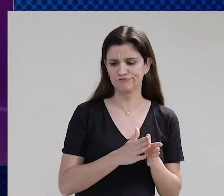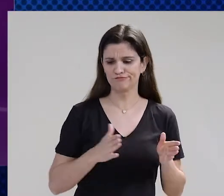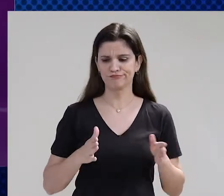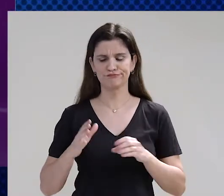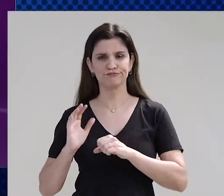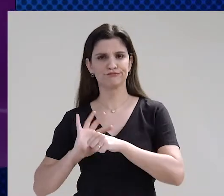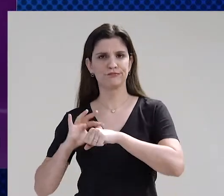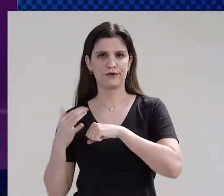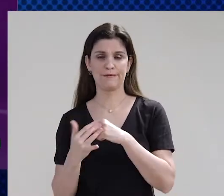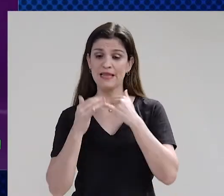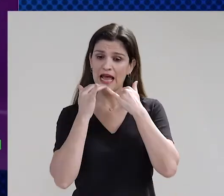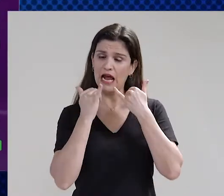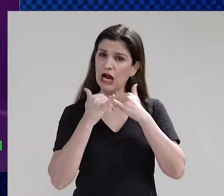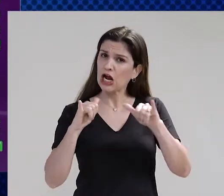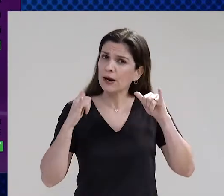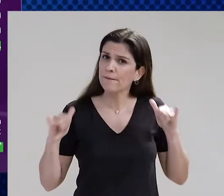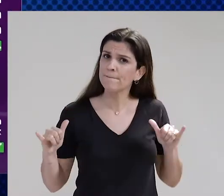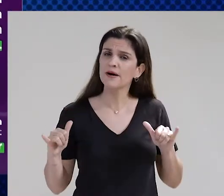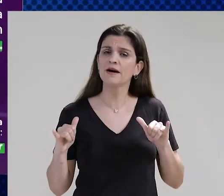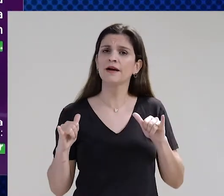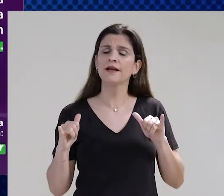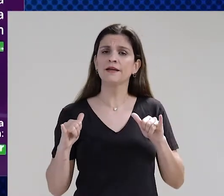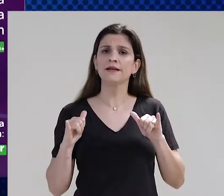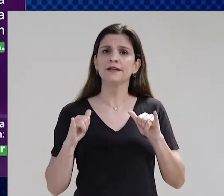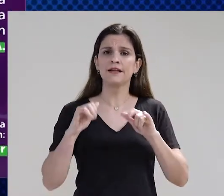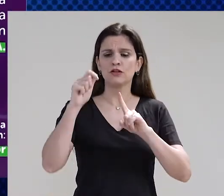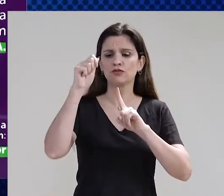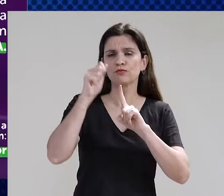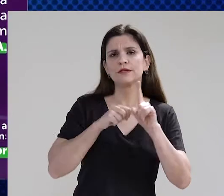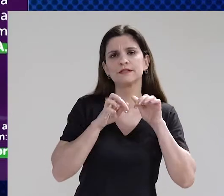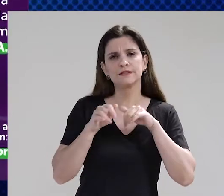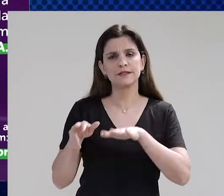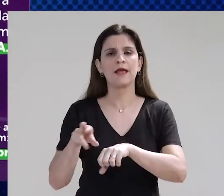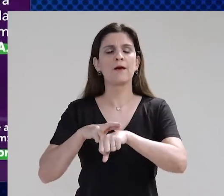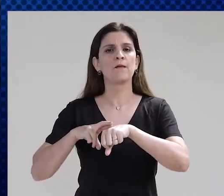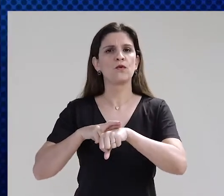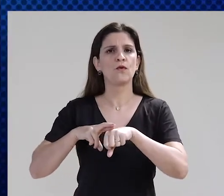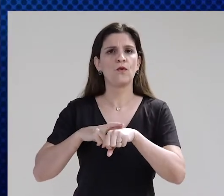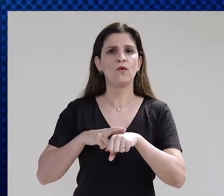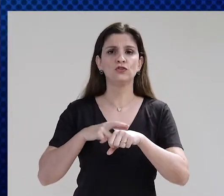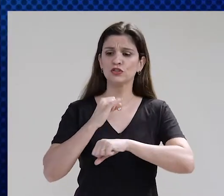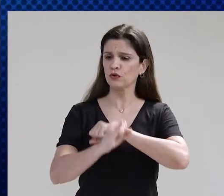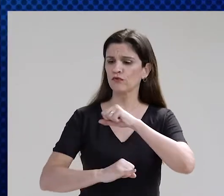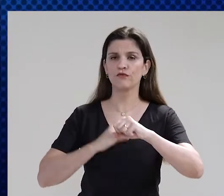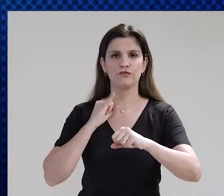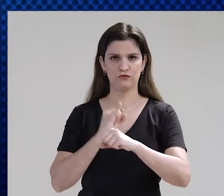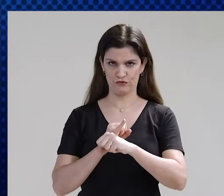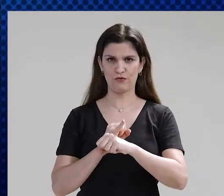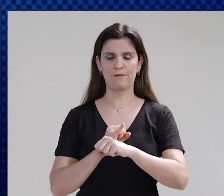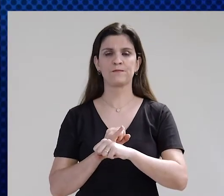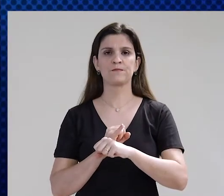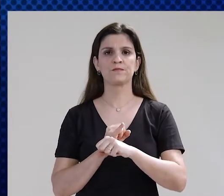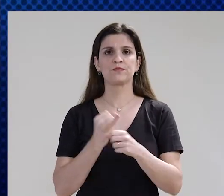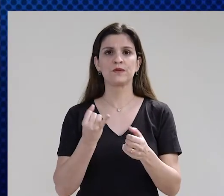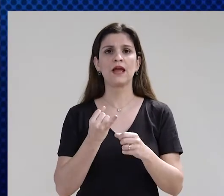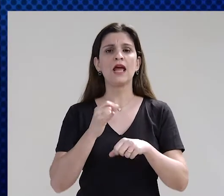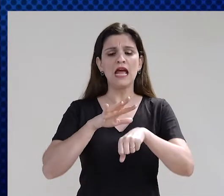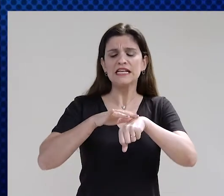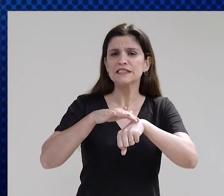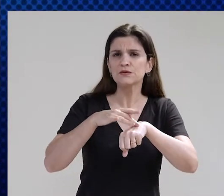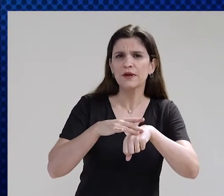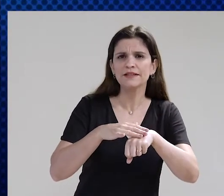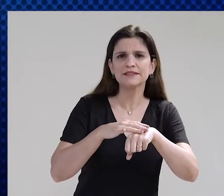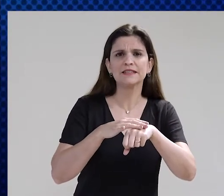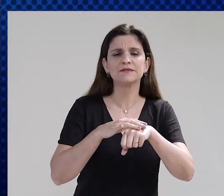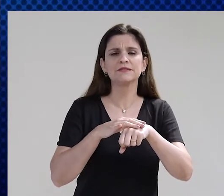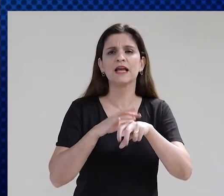pandemia do Covid-19, a campanha Setembro roxo está sendo online. A fibrose cística, também chamada de doença do